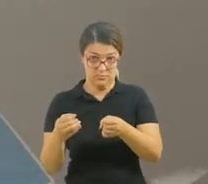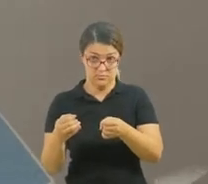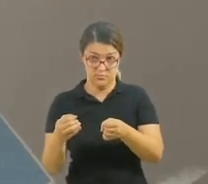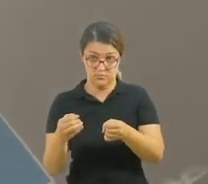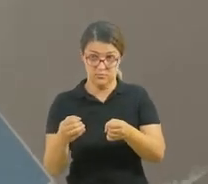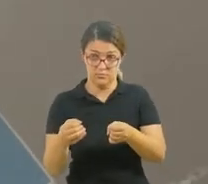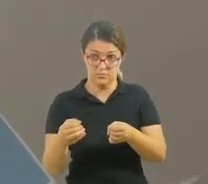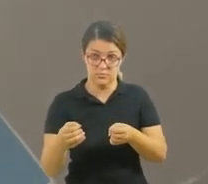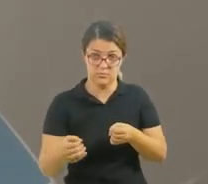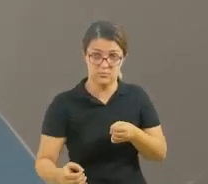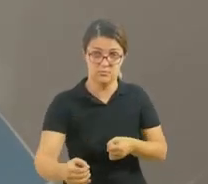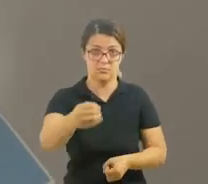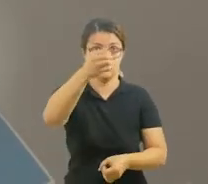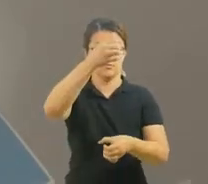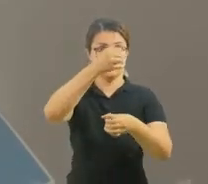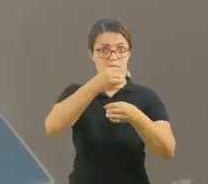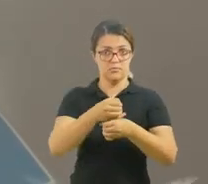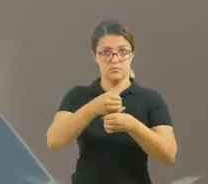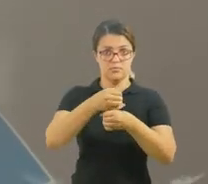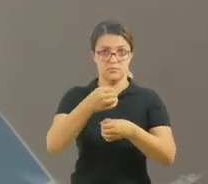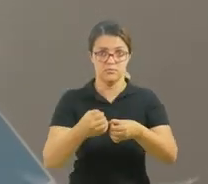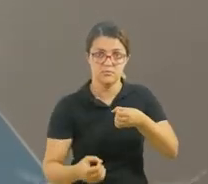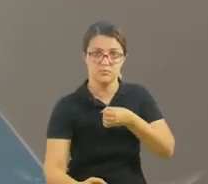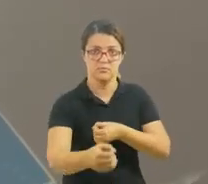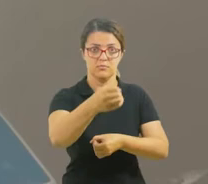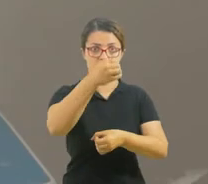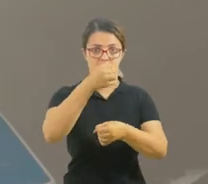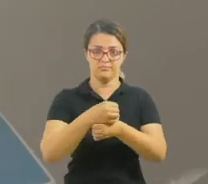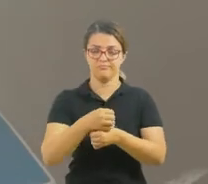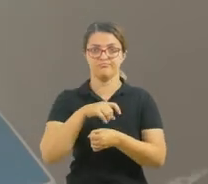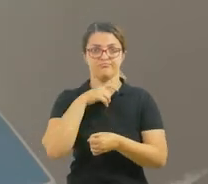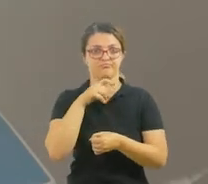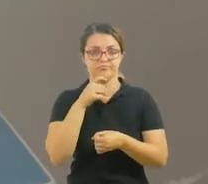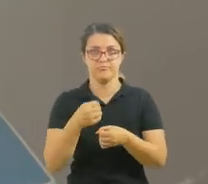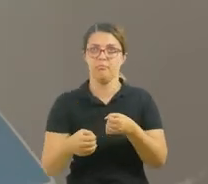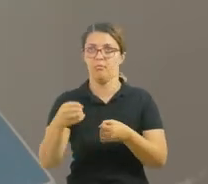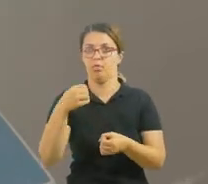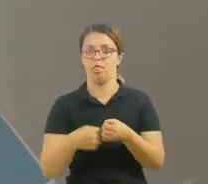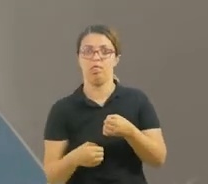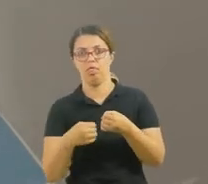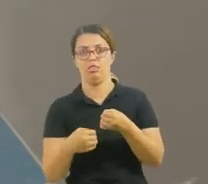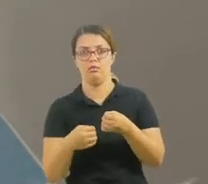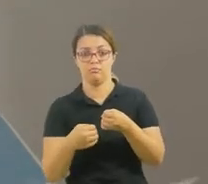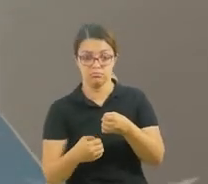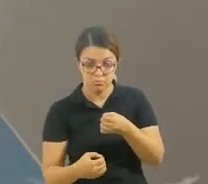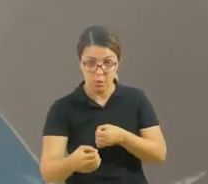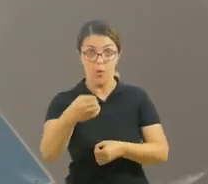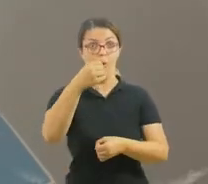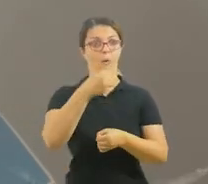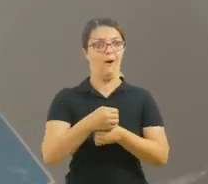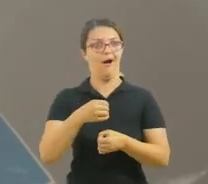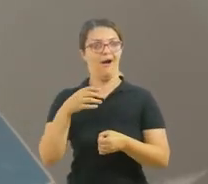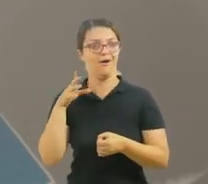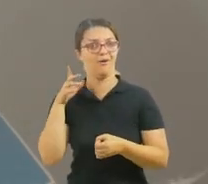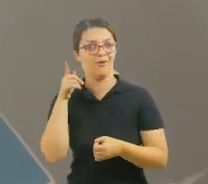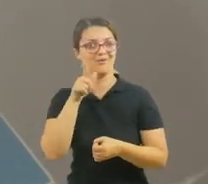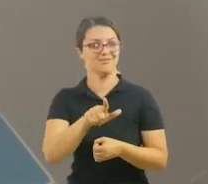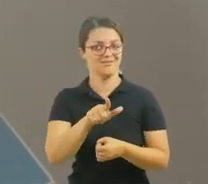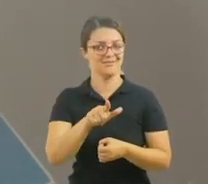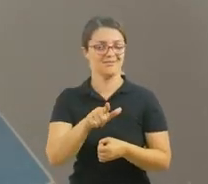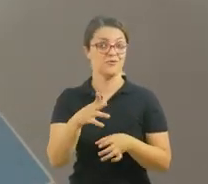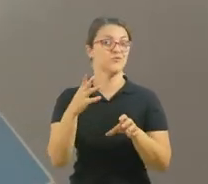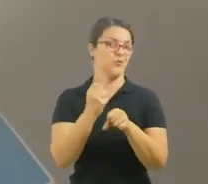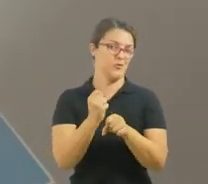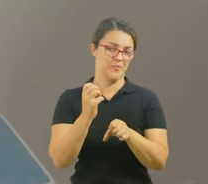tampinha e vamos lá. Não consegui. Uau! Valeu um ponto,